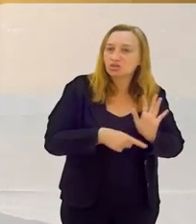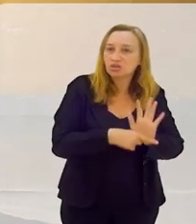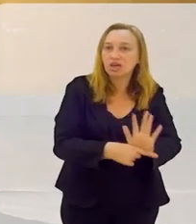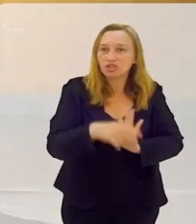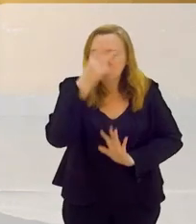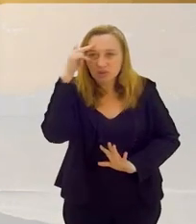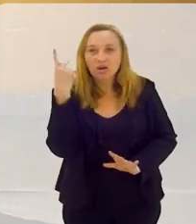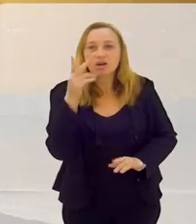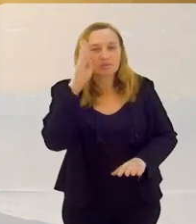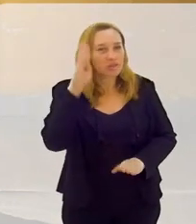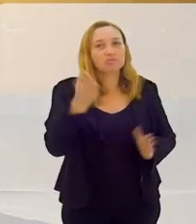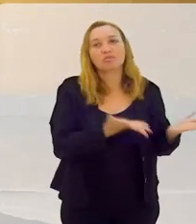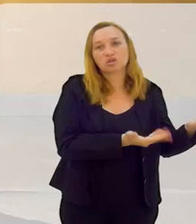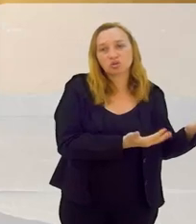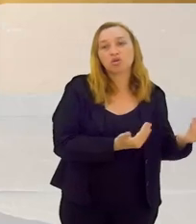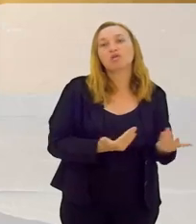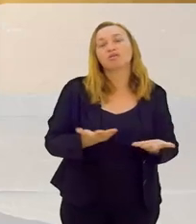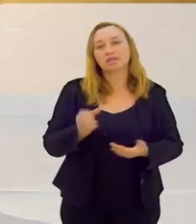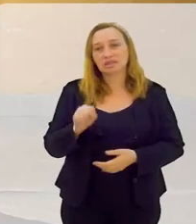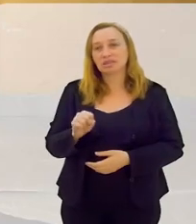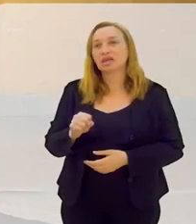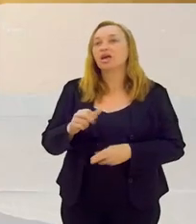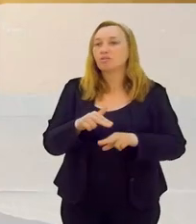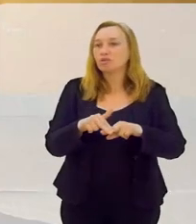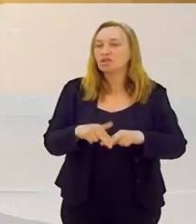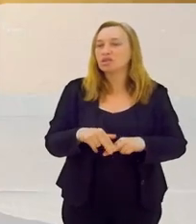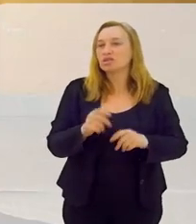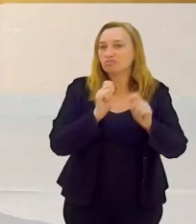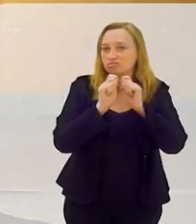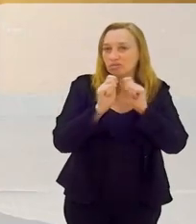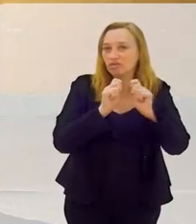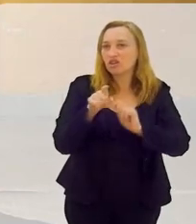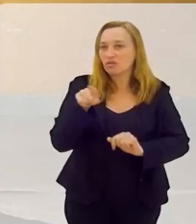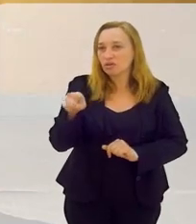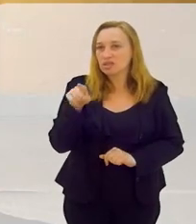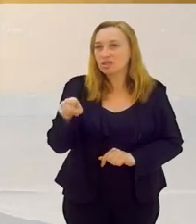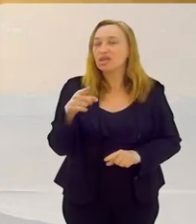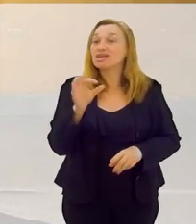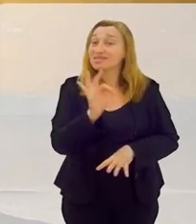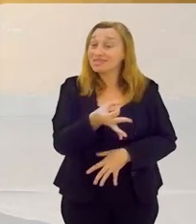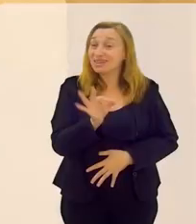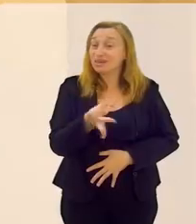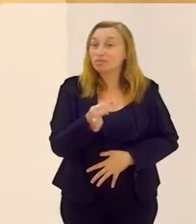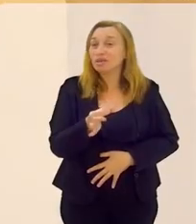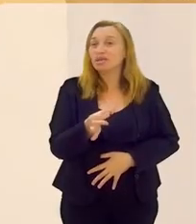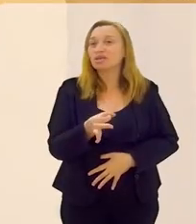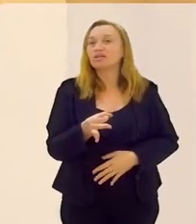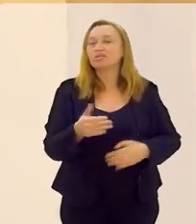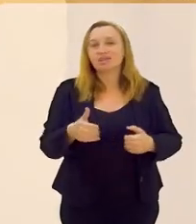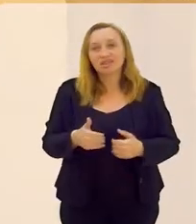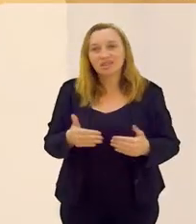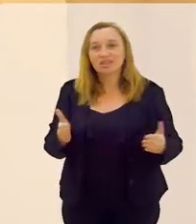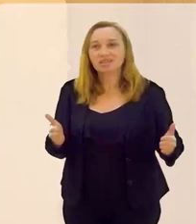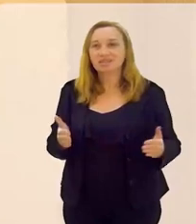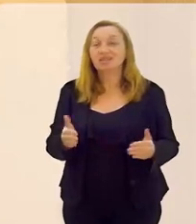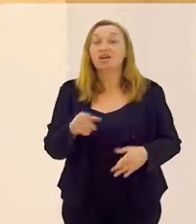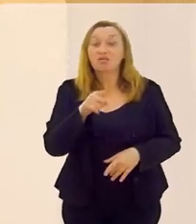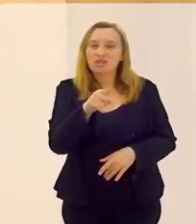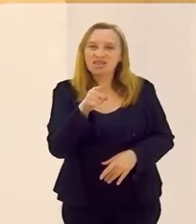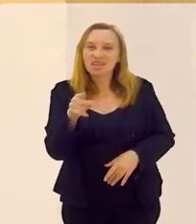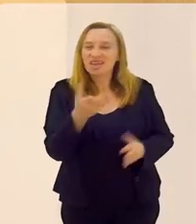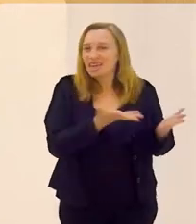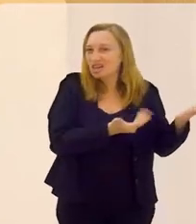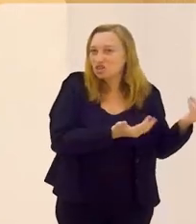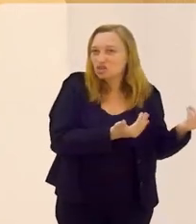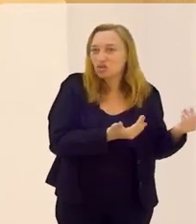pessoas. E principalmente os jovens. Justamente. porque eu fiz muita questão de entrevistar você justamente pra dar essa abertura.